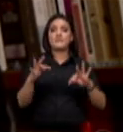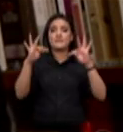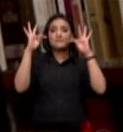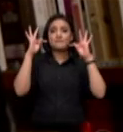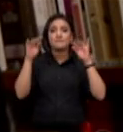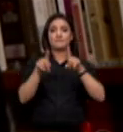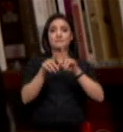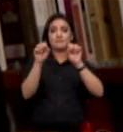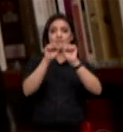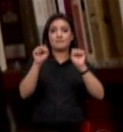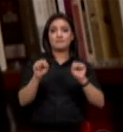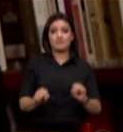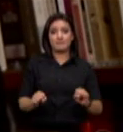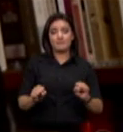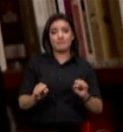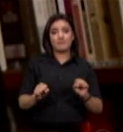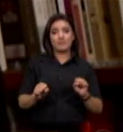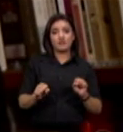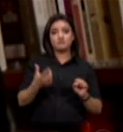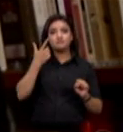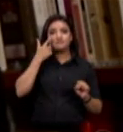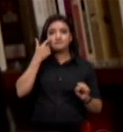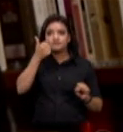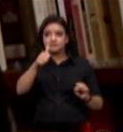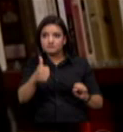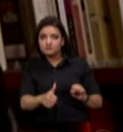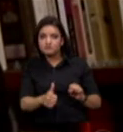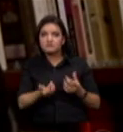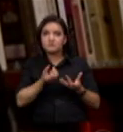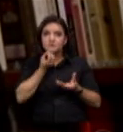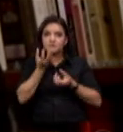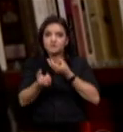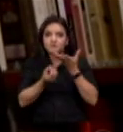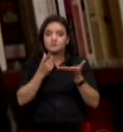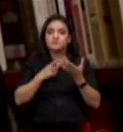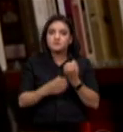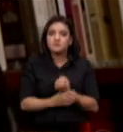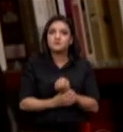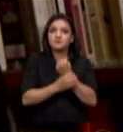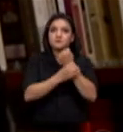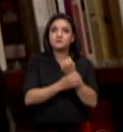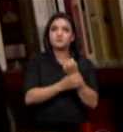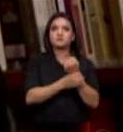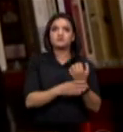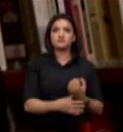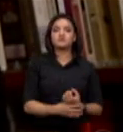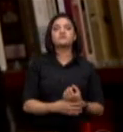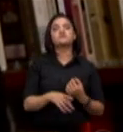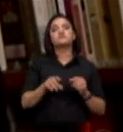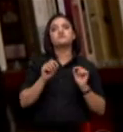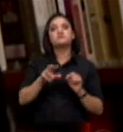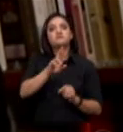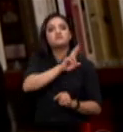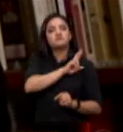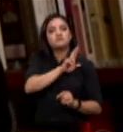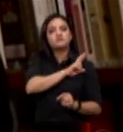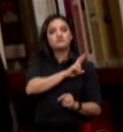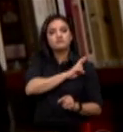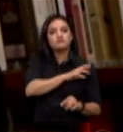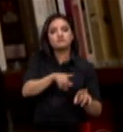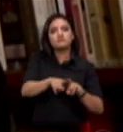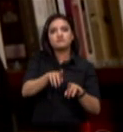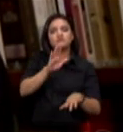e sistemas para cruzamento e averiguação de informações garantindo a segurança e a responsabilidade na tomada de